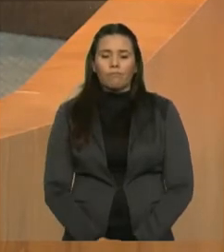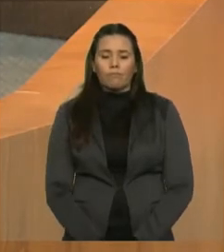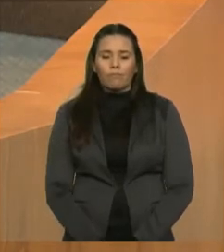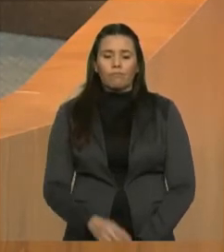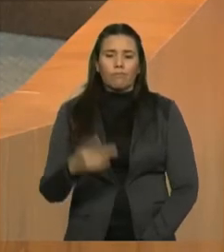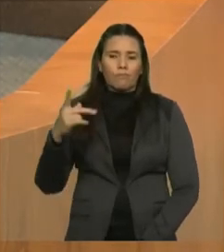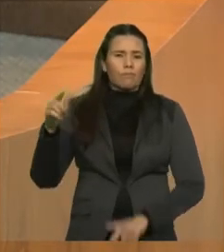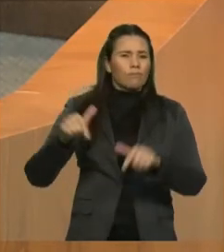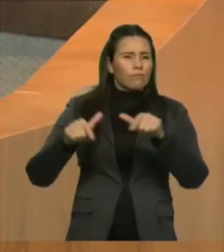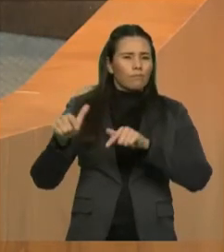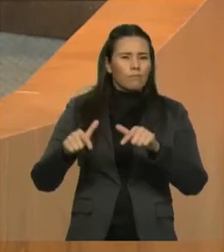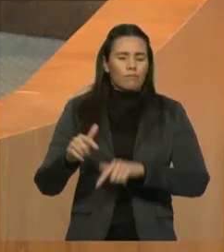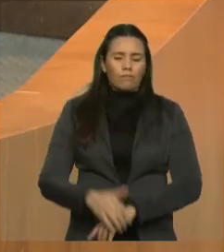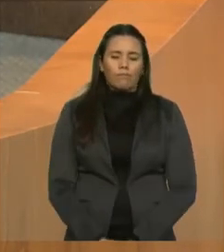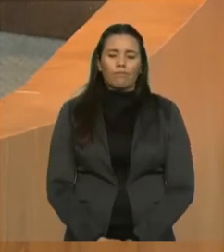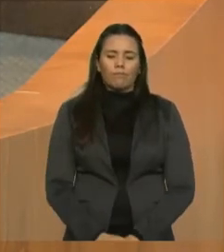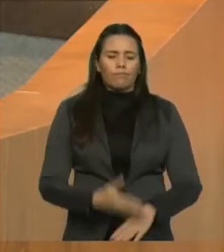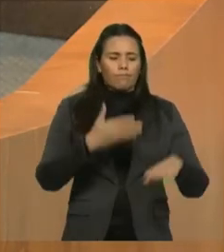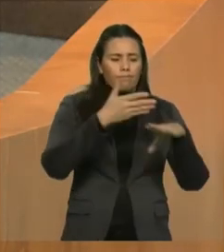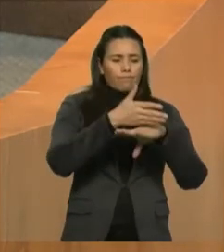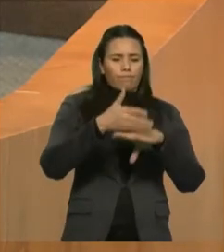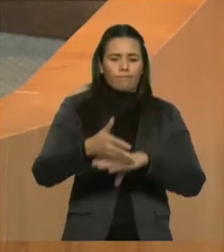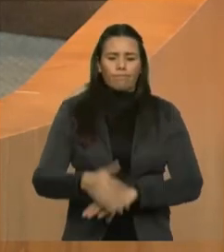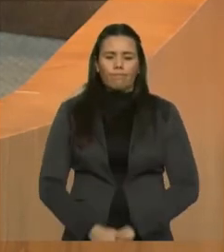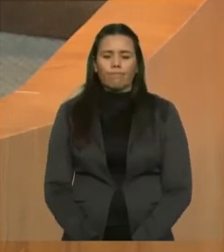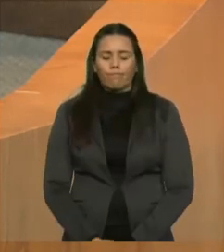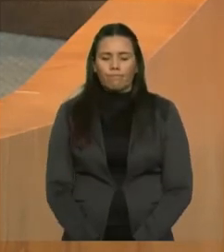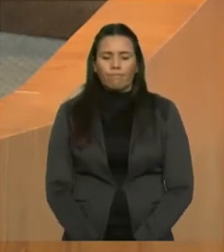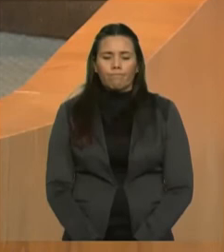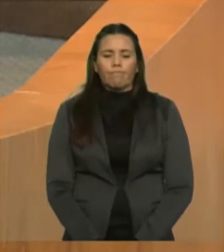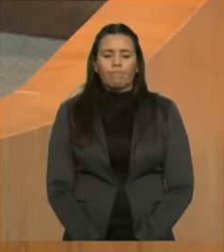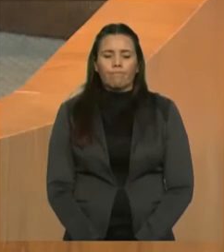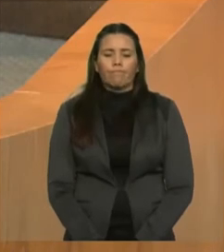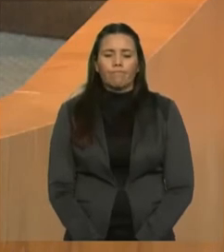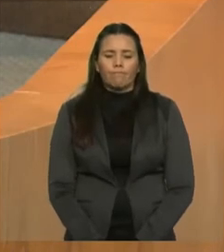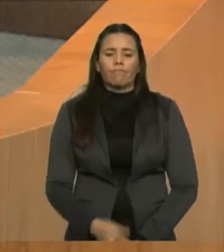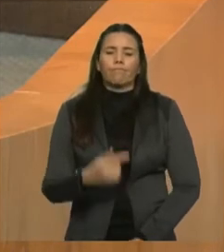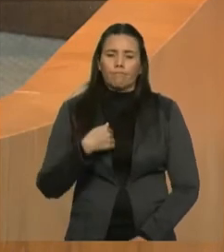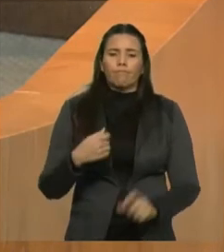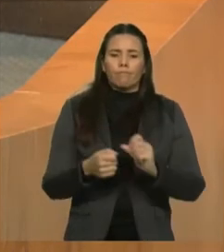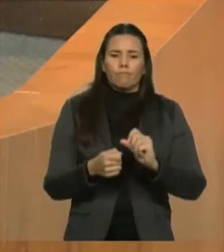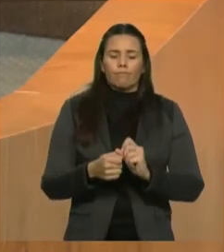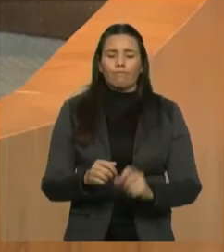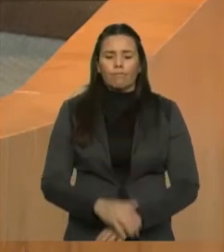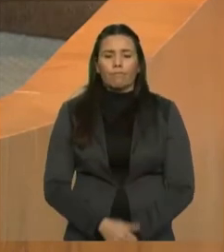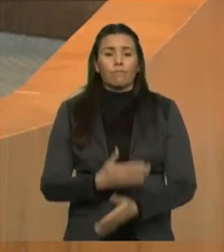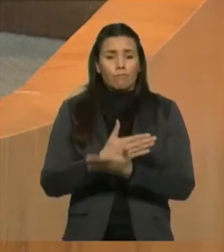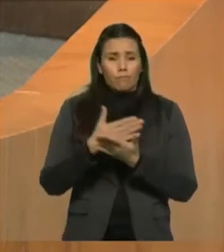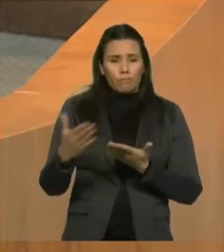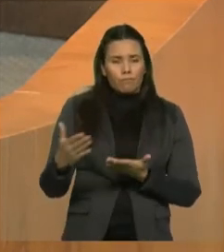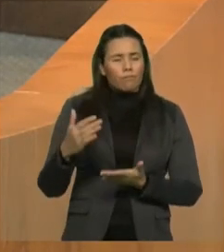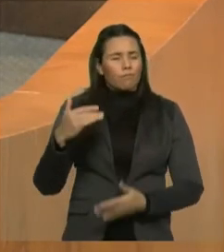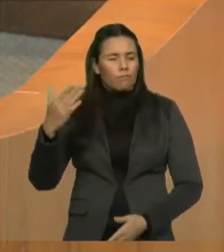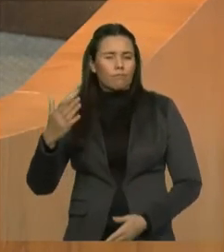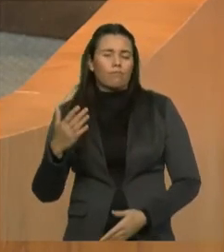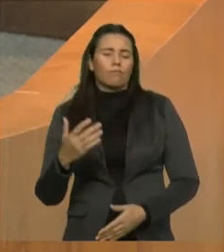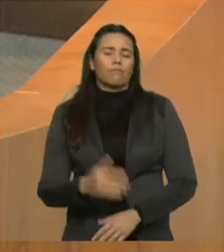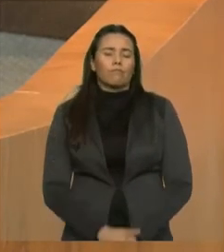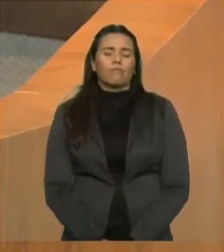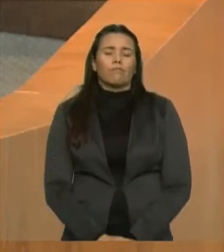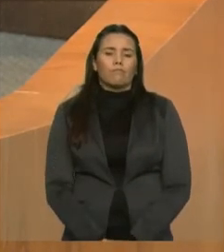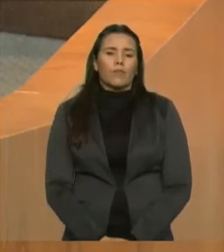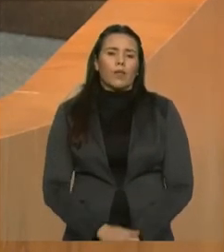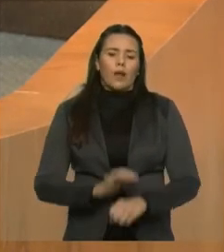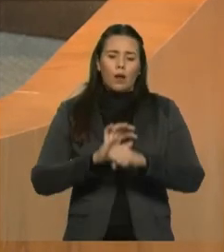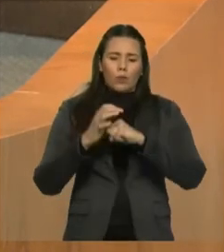Lu, nós fizemos isso durante o início da pandemia. Nós fomos para a linha de combate,